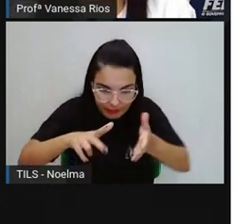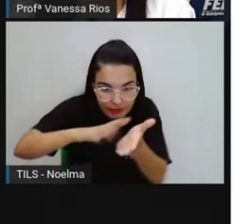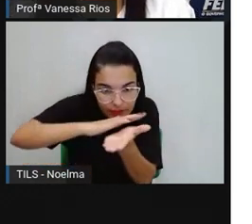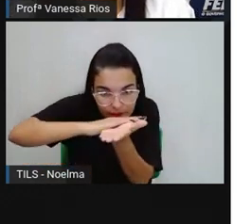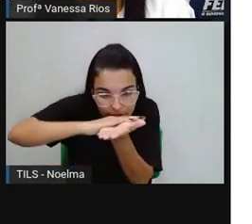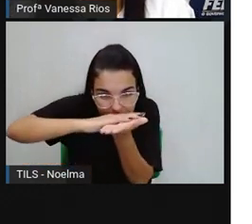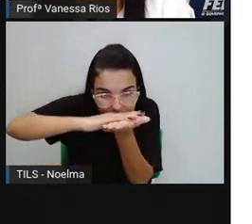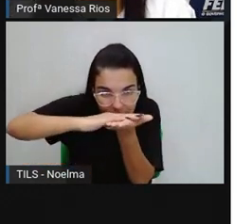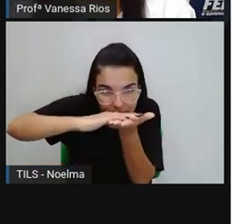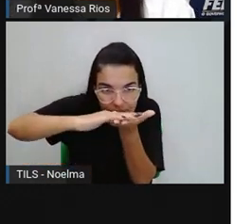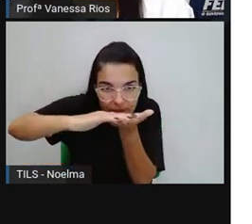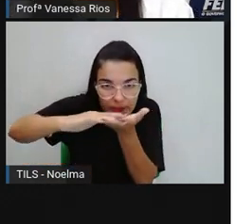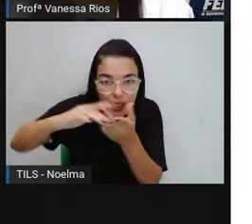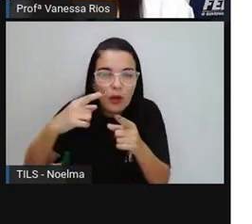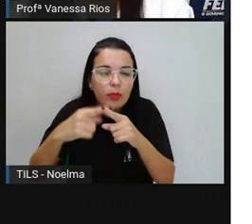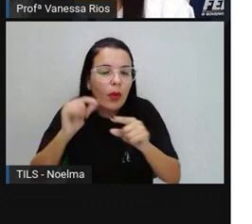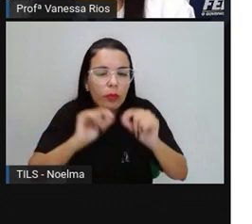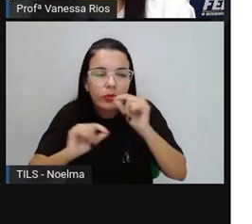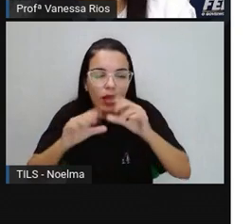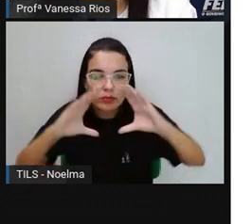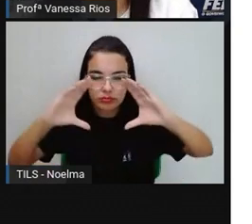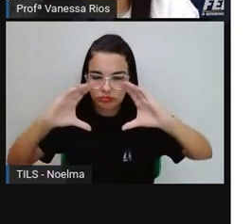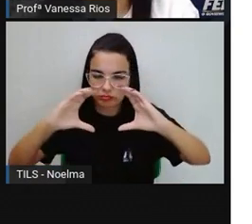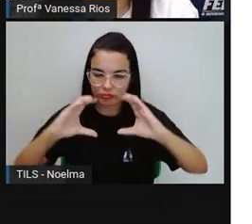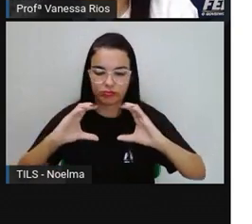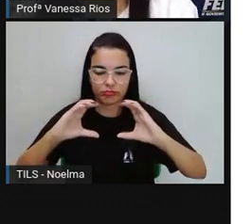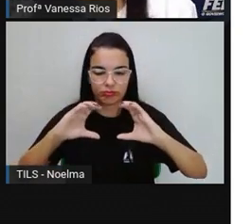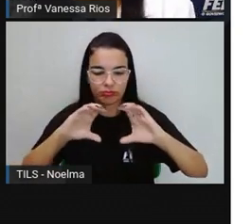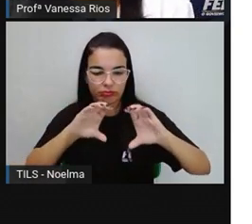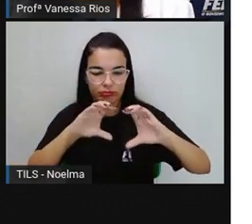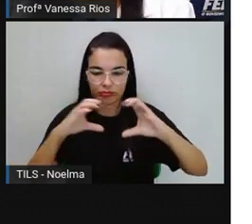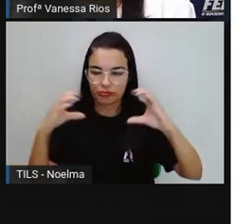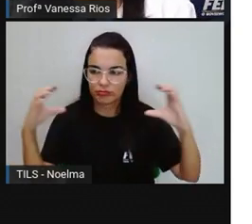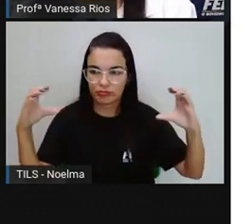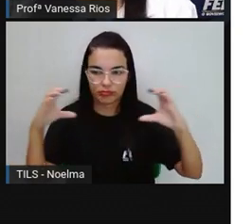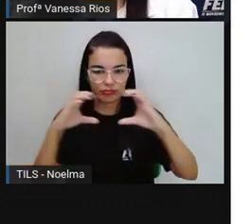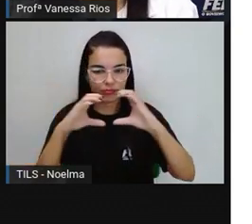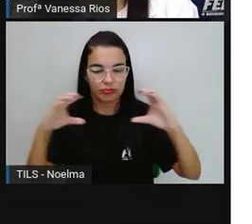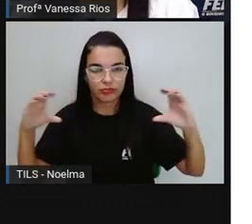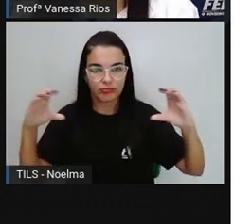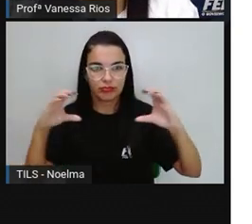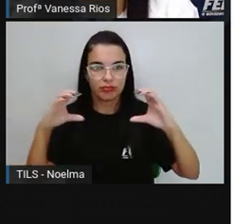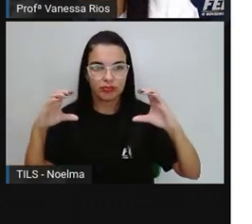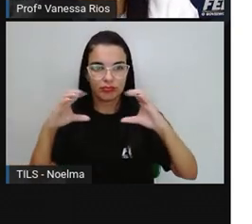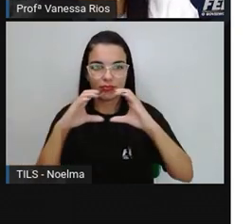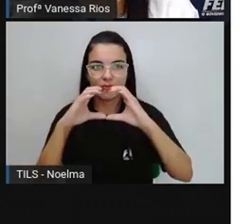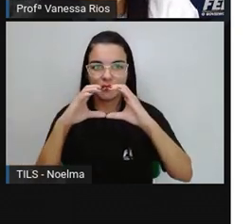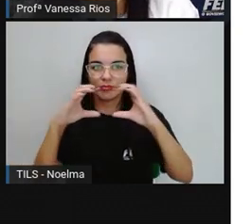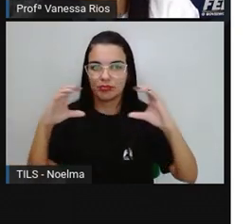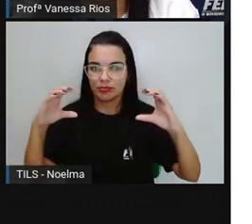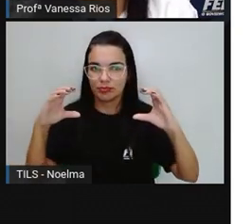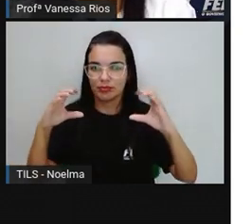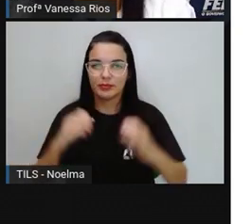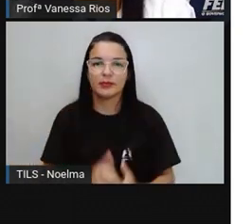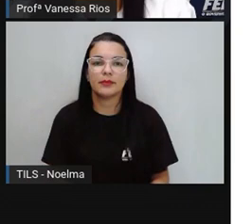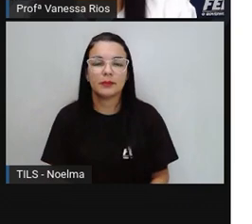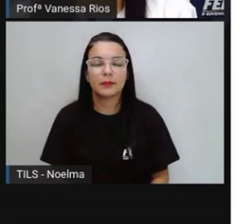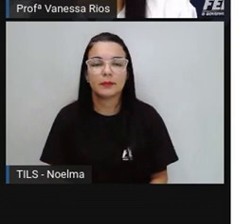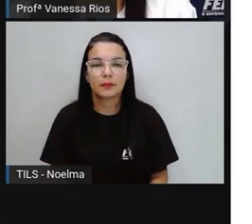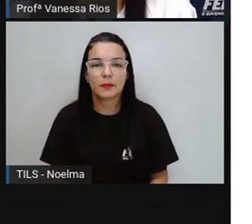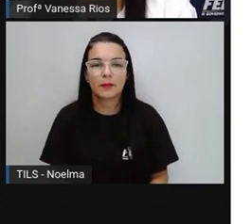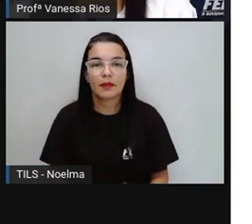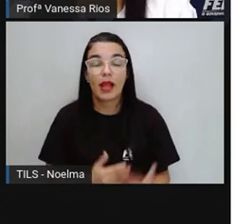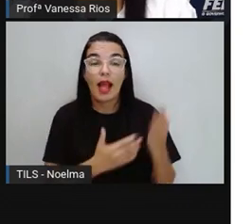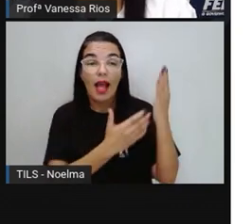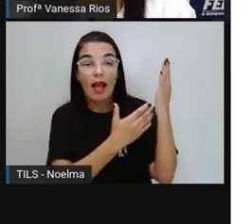arredondadas, né, porque está nos mostrando aí que o planeta ele é esférico. Nesse